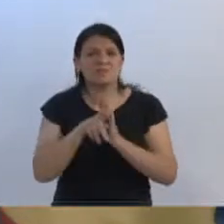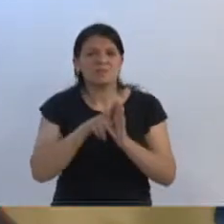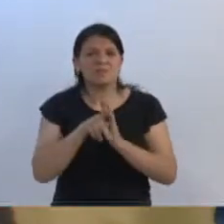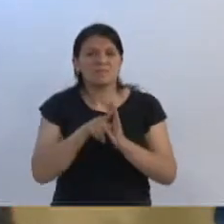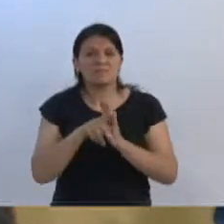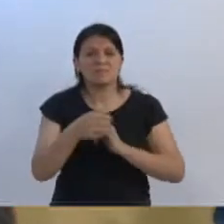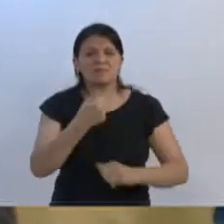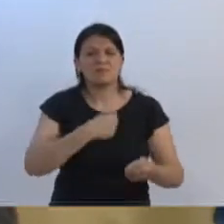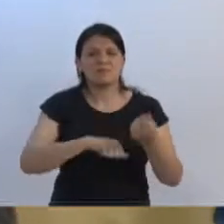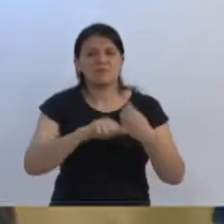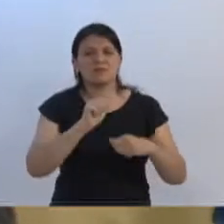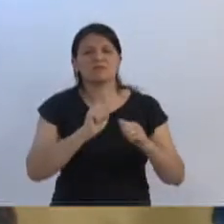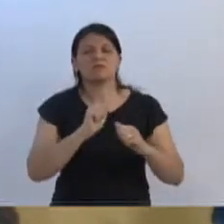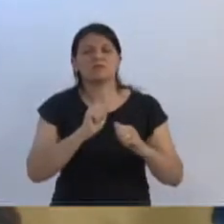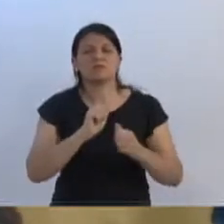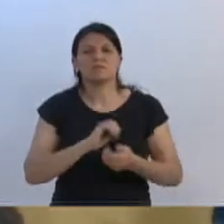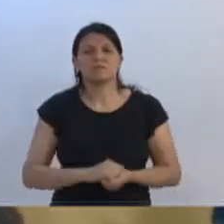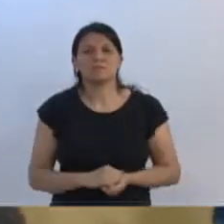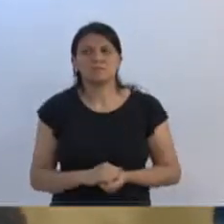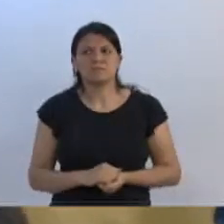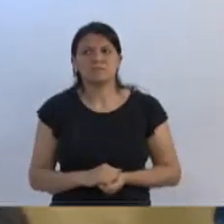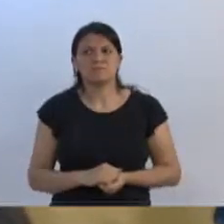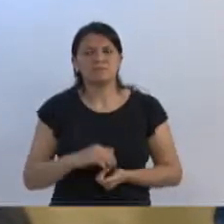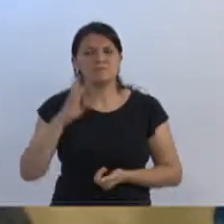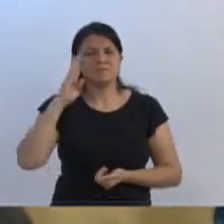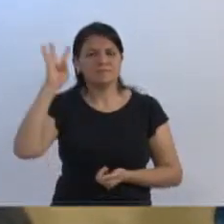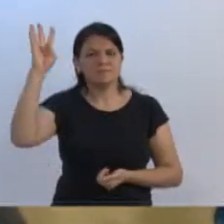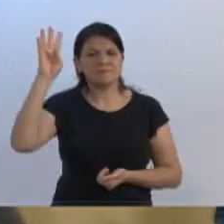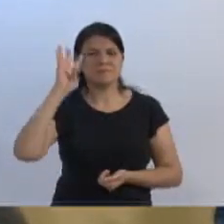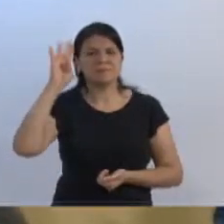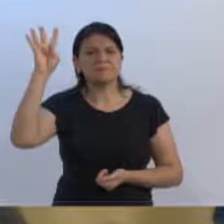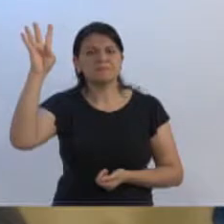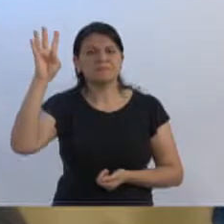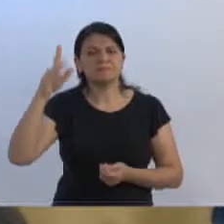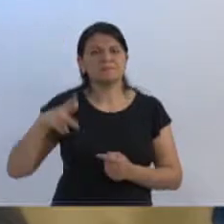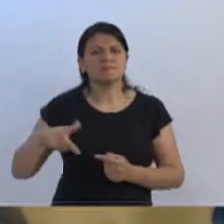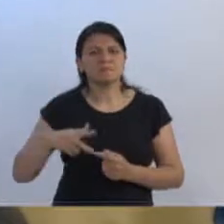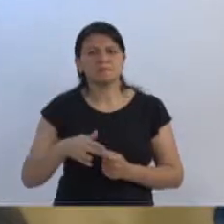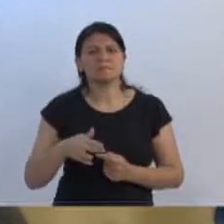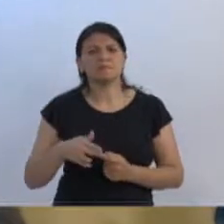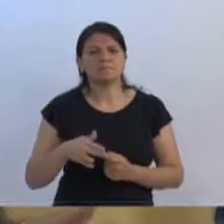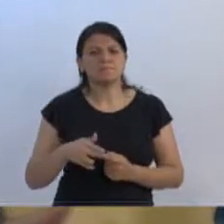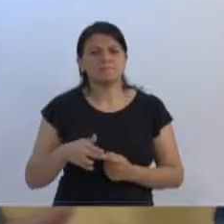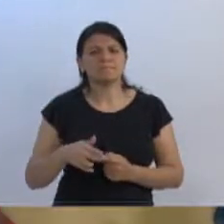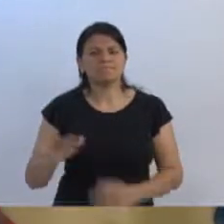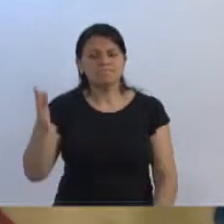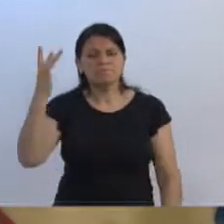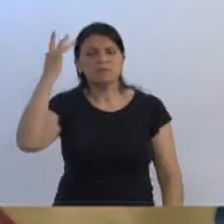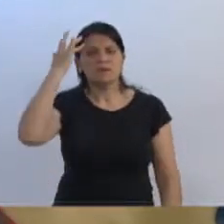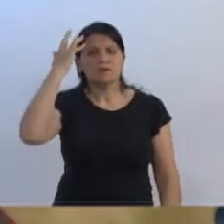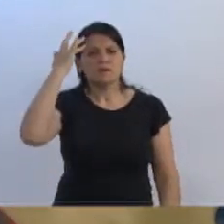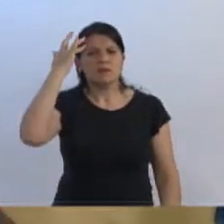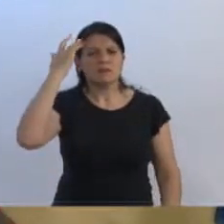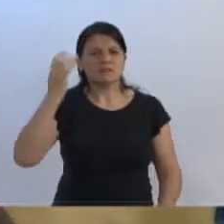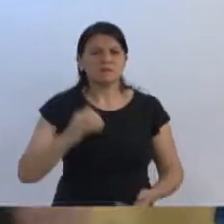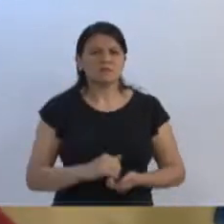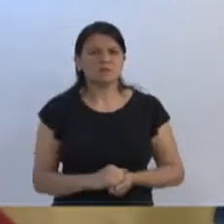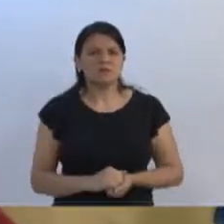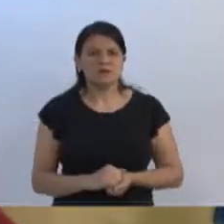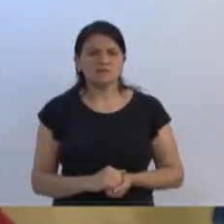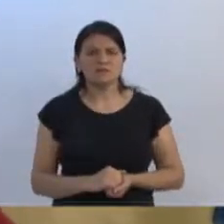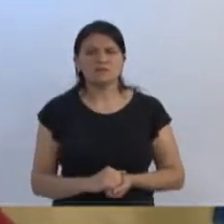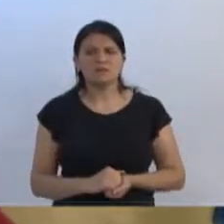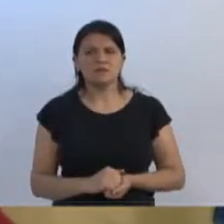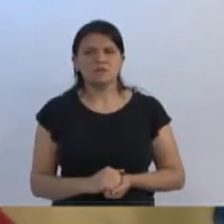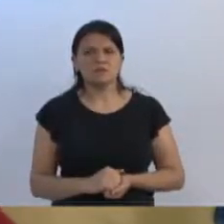financiado este ano. Vocês imaginam só o tamanho do corte, Adriano. E o absurdo que é isso, nós temos